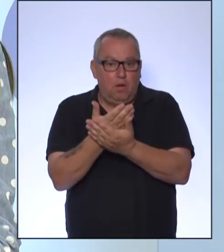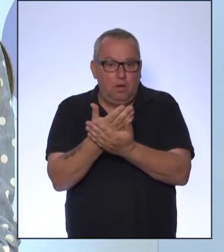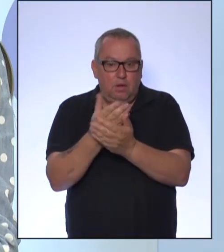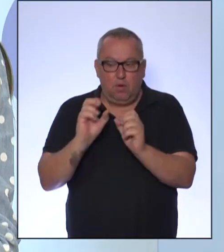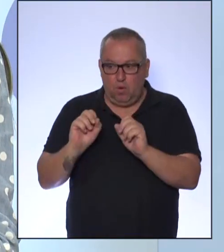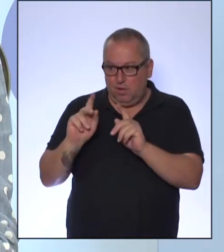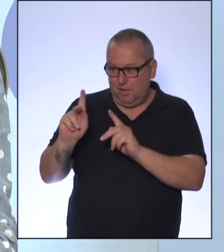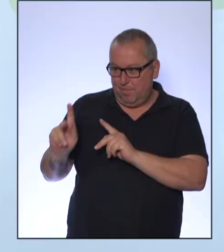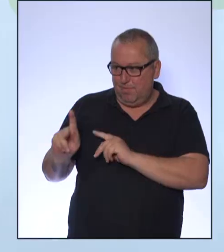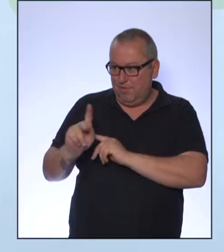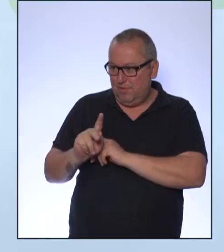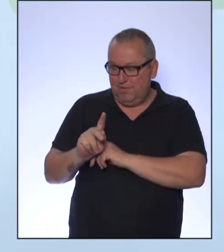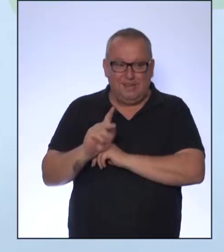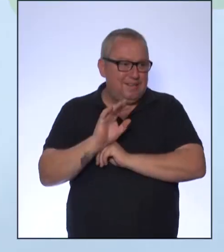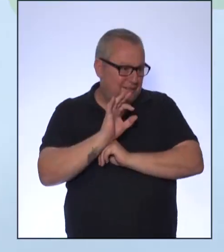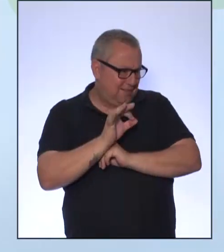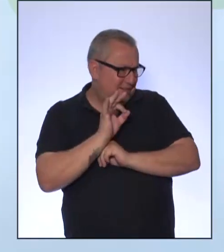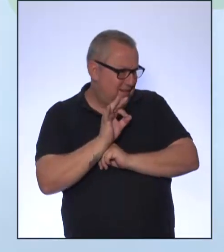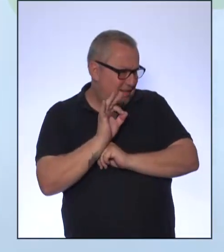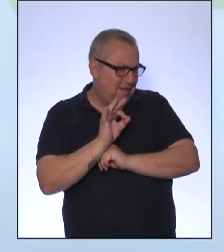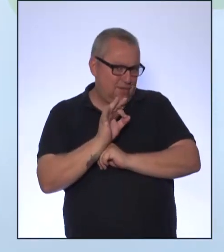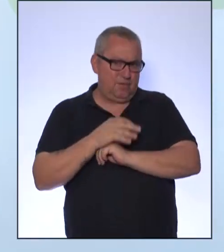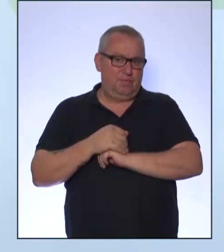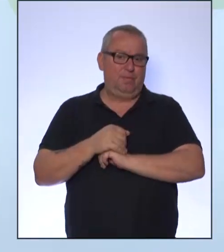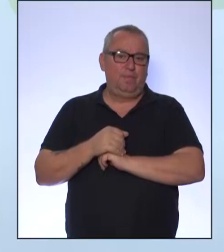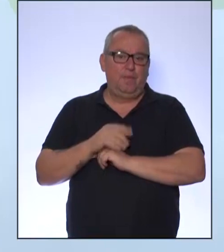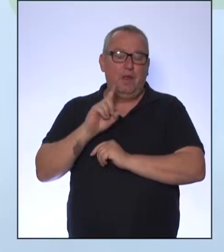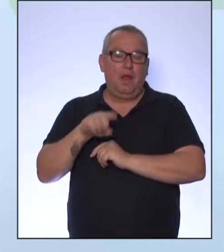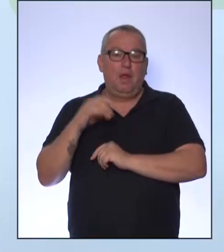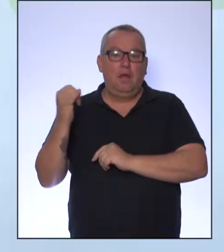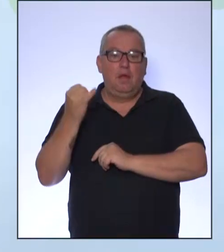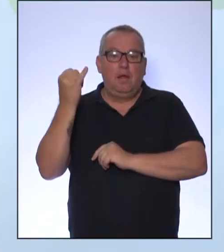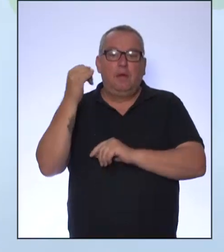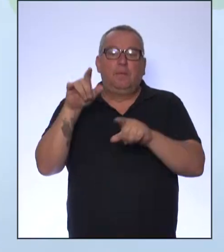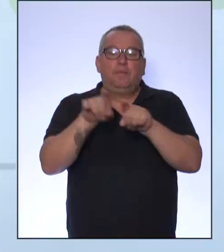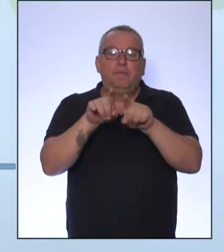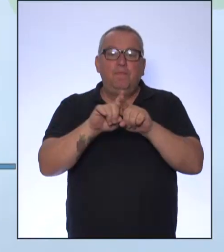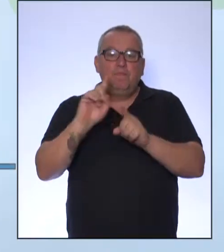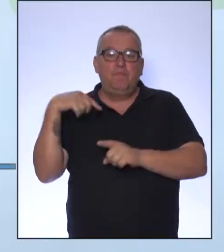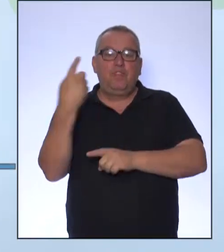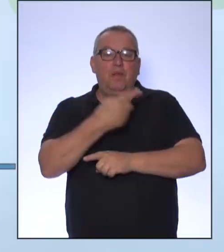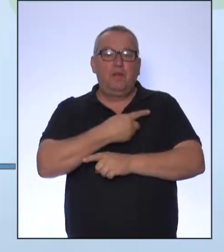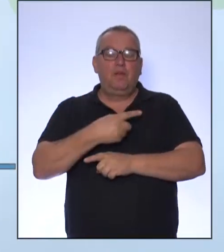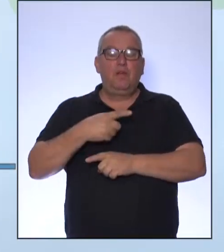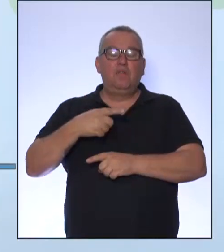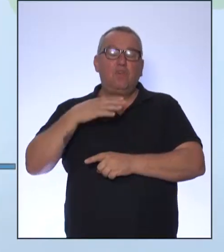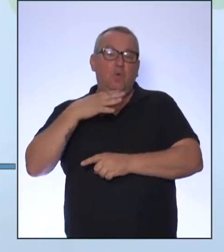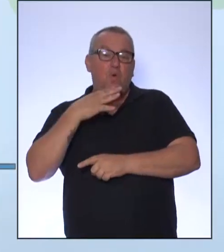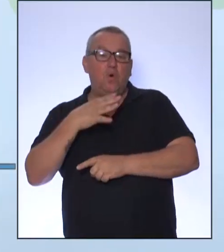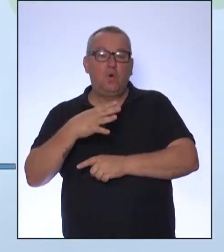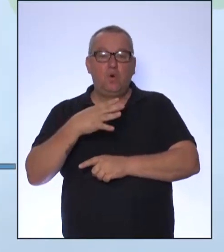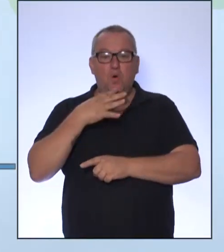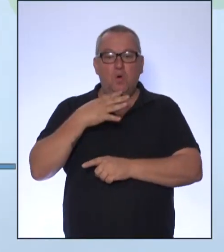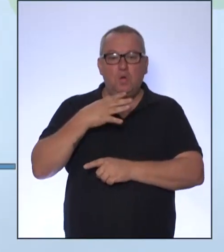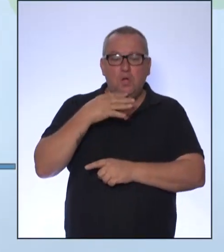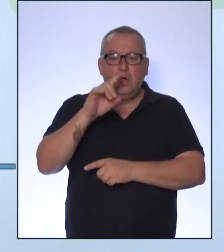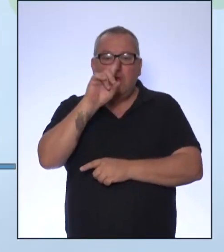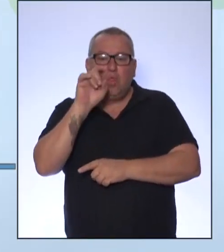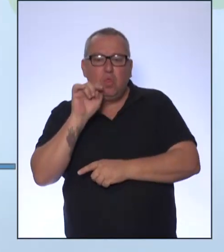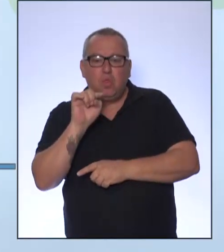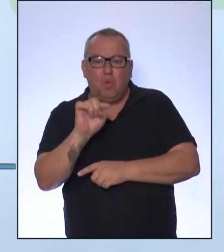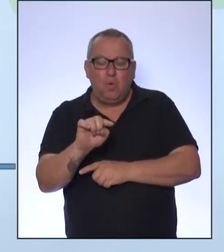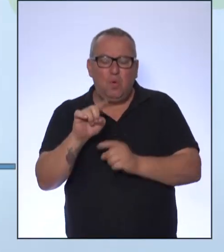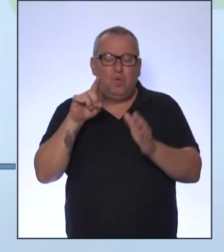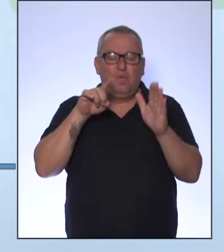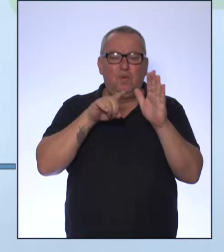Certo, professora? Isso mesmo, professora Milene. É importante que a gente conheça as suas dúvidas, as